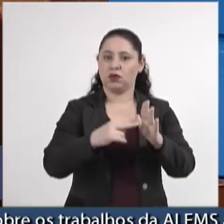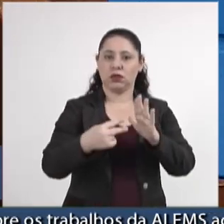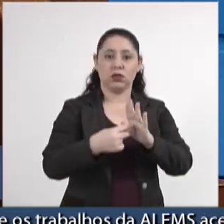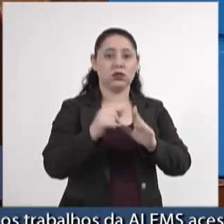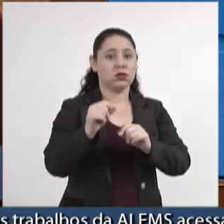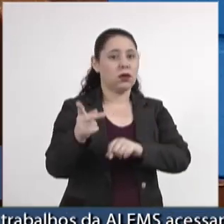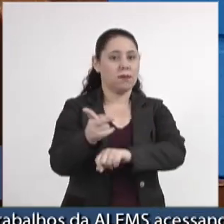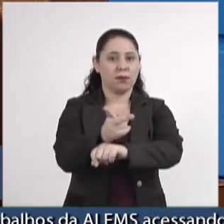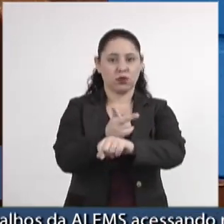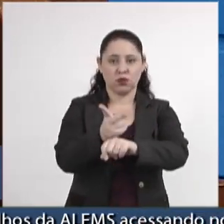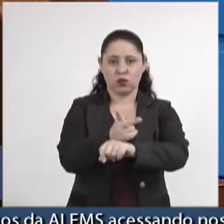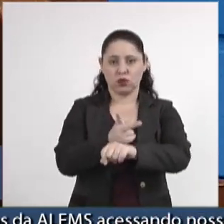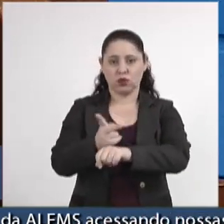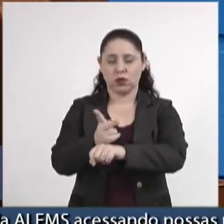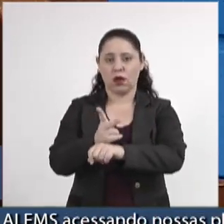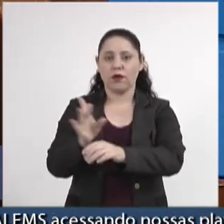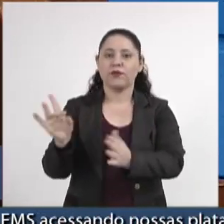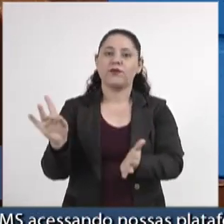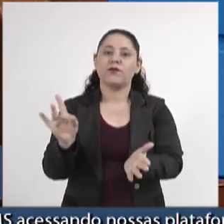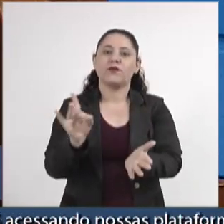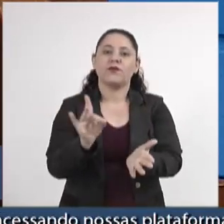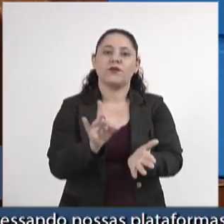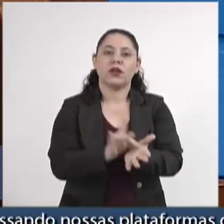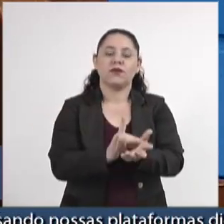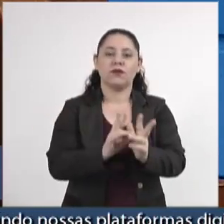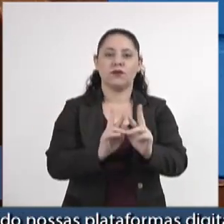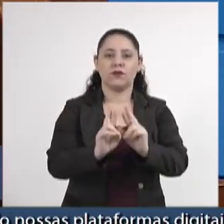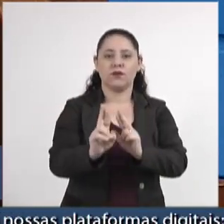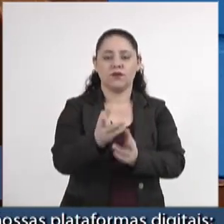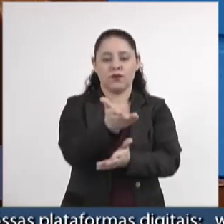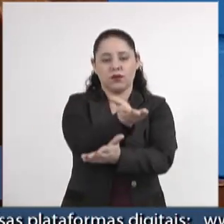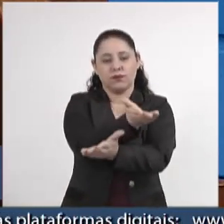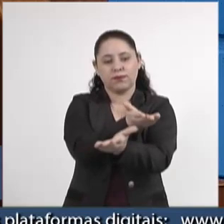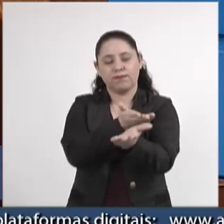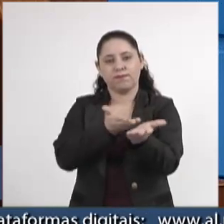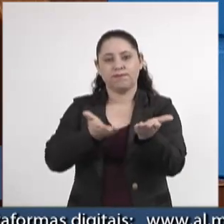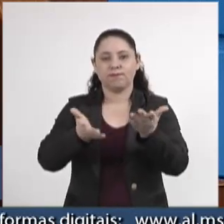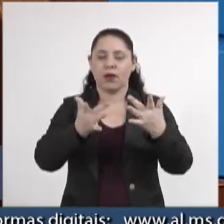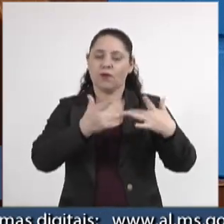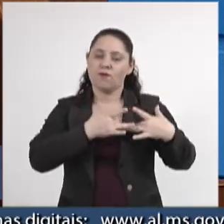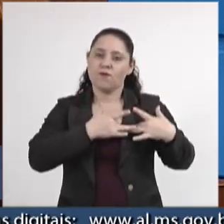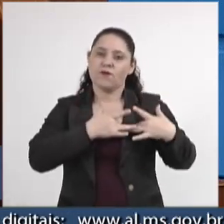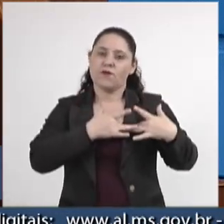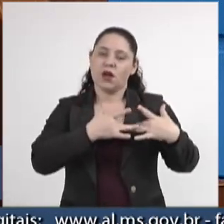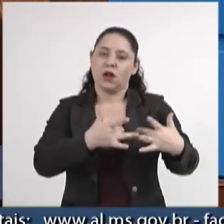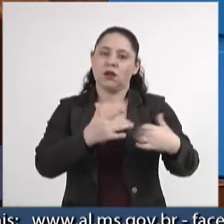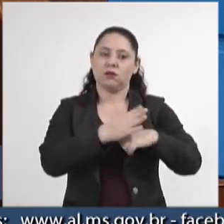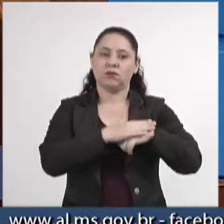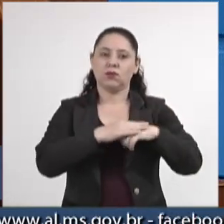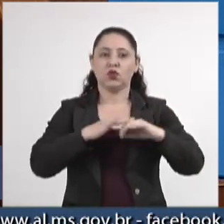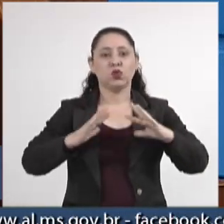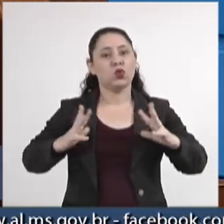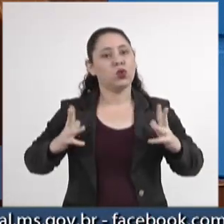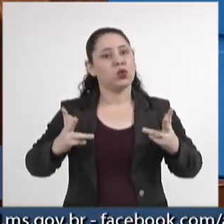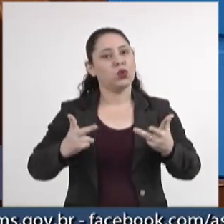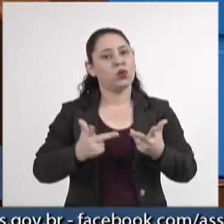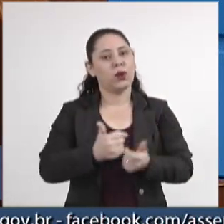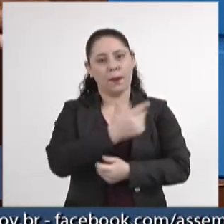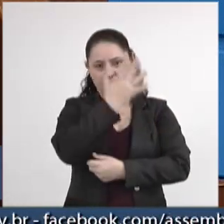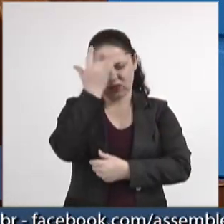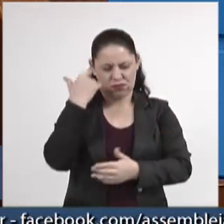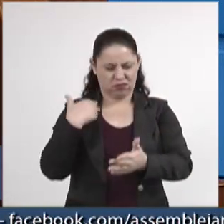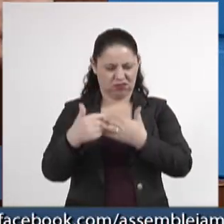de buscar a verdadeira convivência harmoniosa, fraterna, entre todas as pessoas,